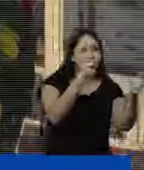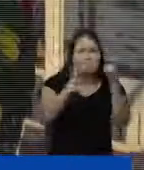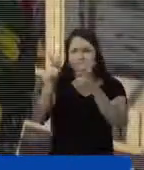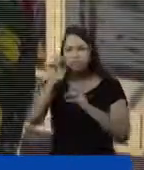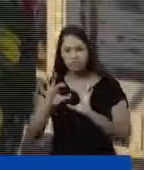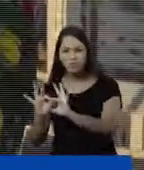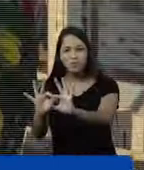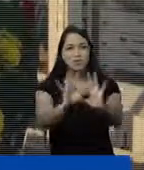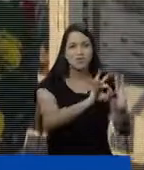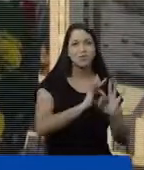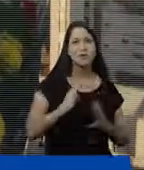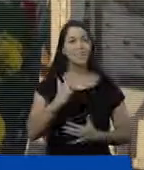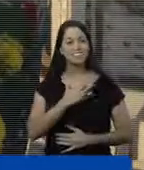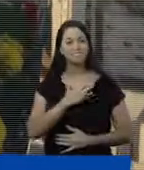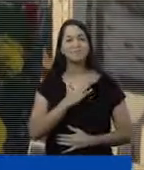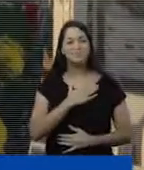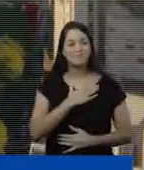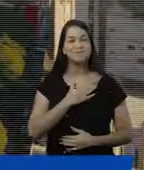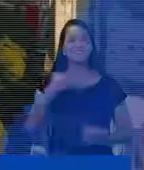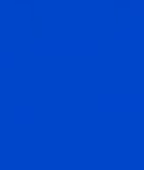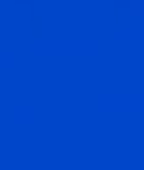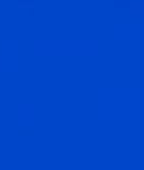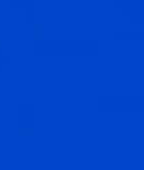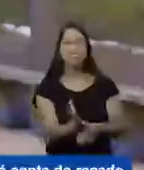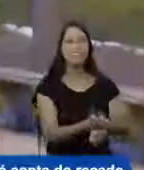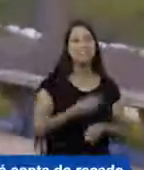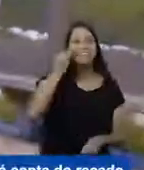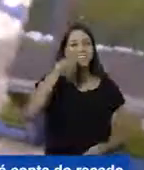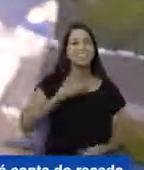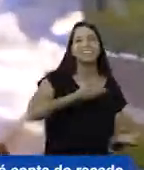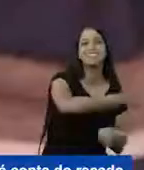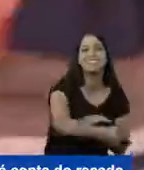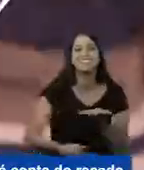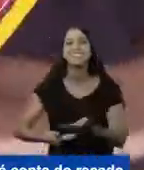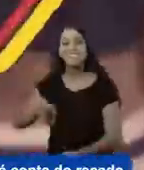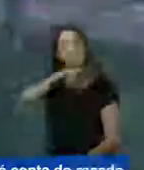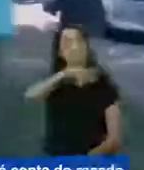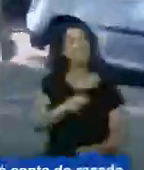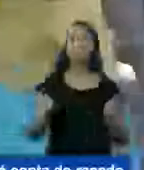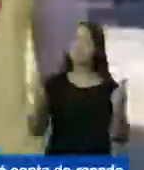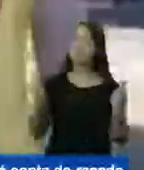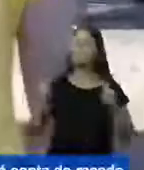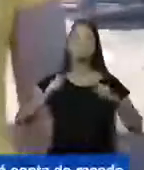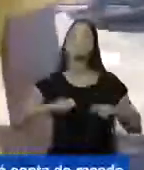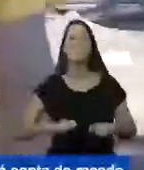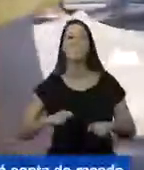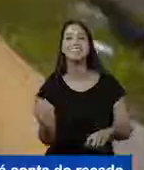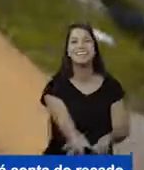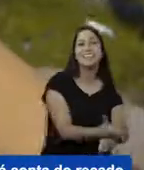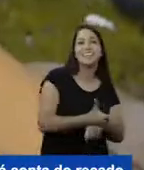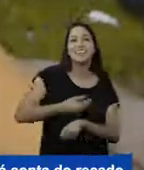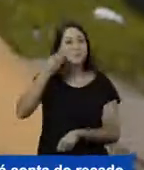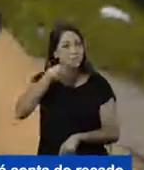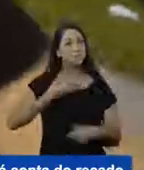um só coração batendo por nossa cidade. Ele é capaz, experiente, amigo, sempre ao nosso lado. É o Odelmo que dá conta